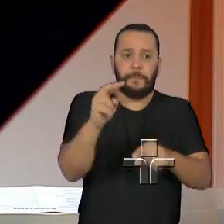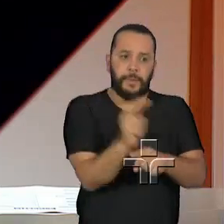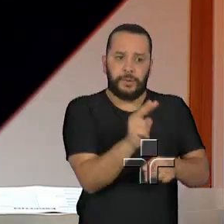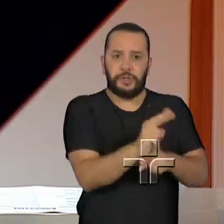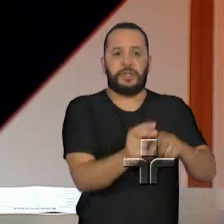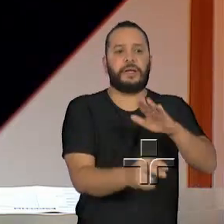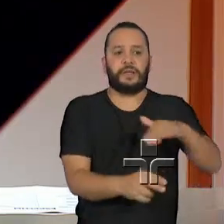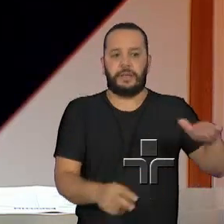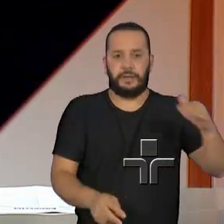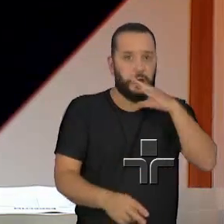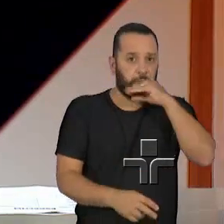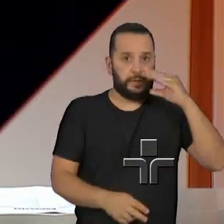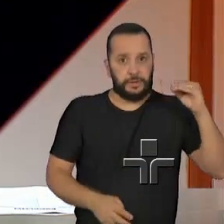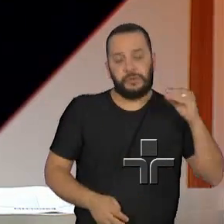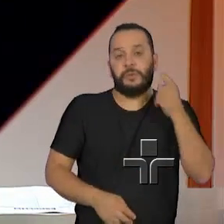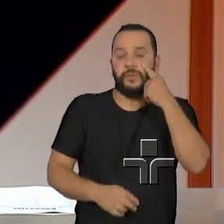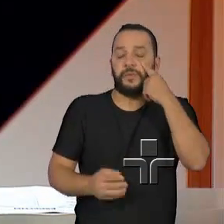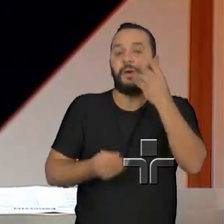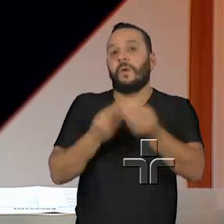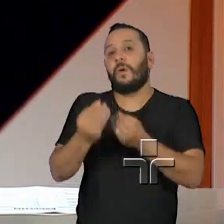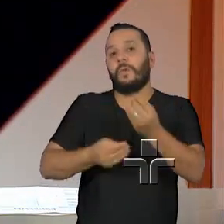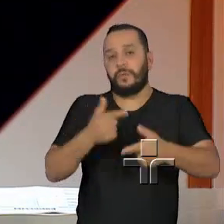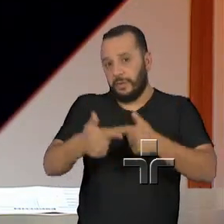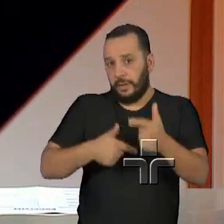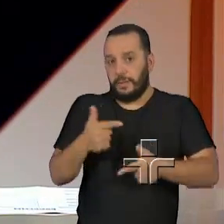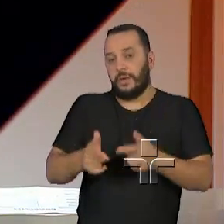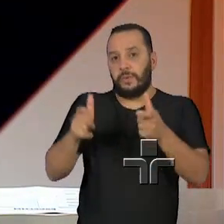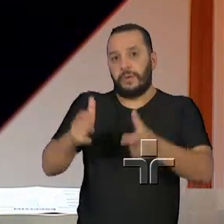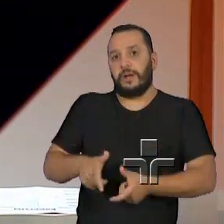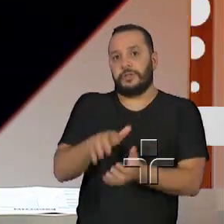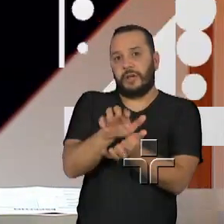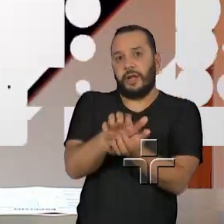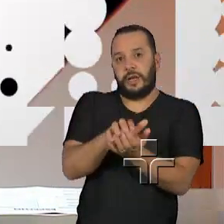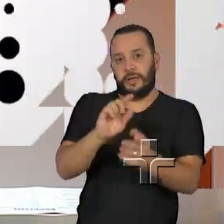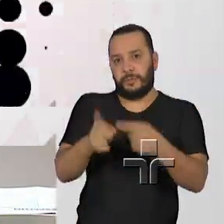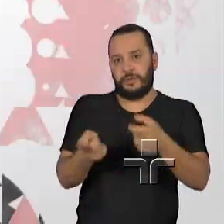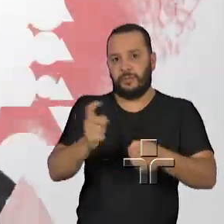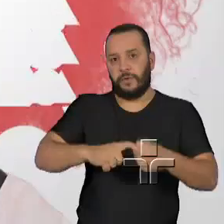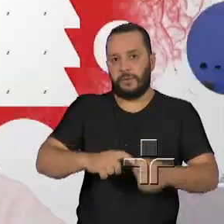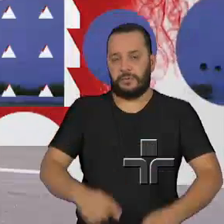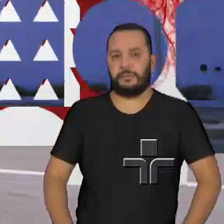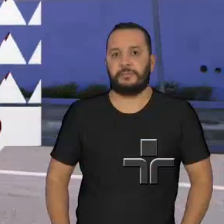adolescente. Vamos ver mais um pouquinho como funciona o trabalho lá de Jacareí e a gente já retorna.